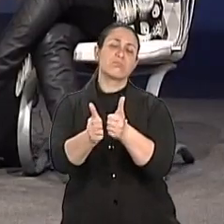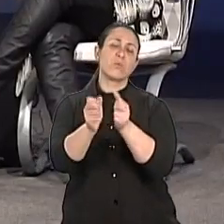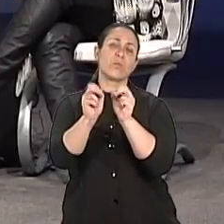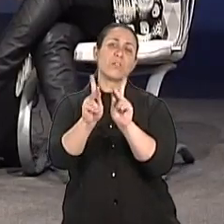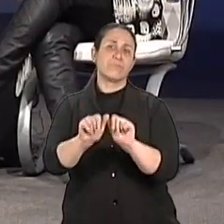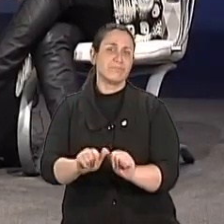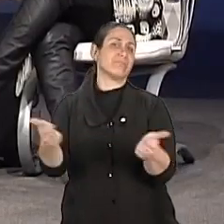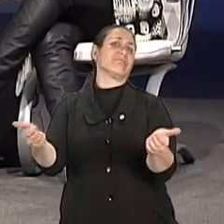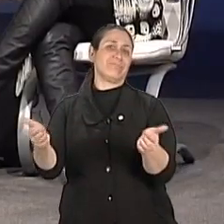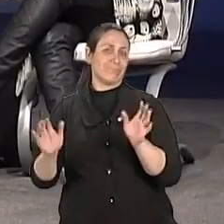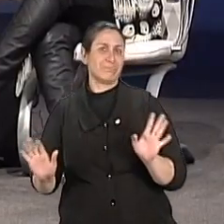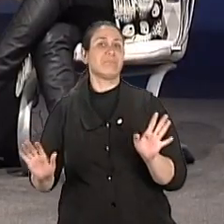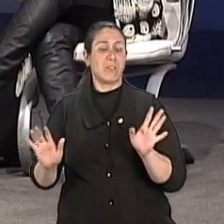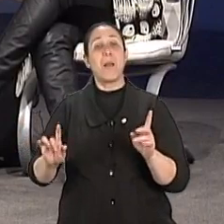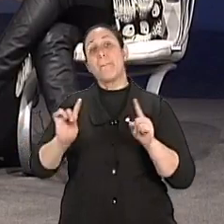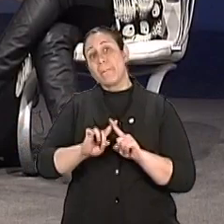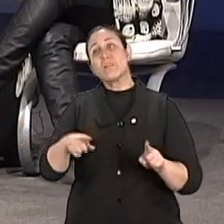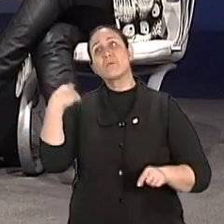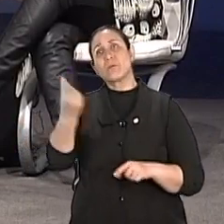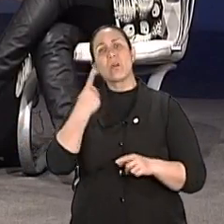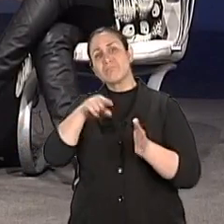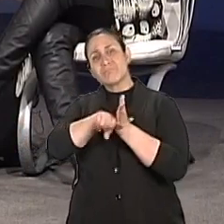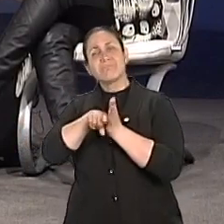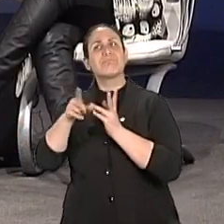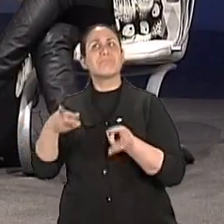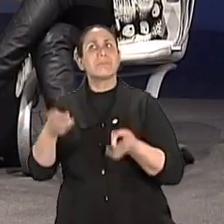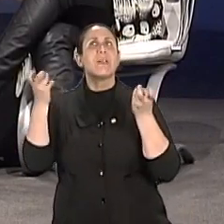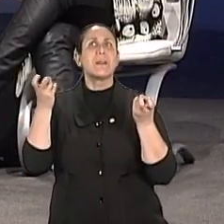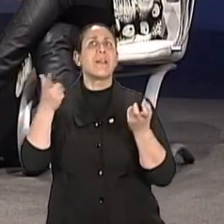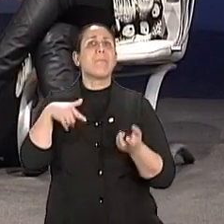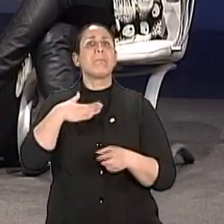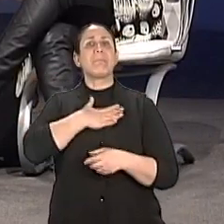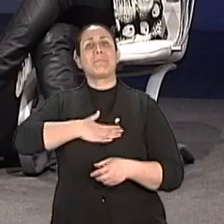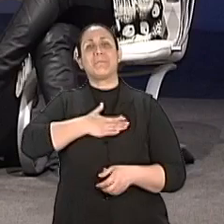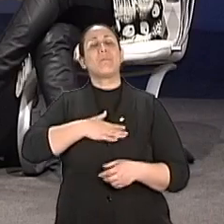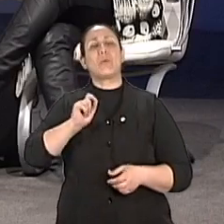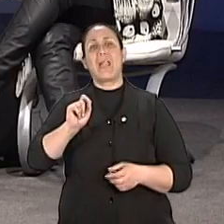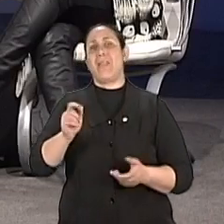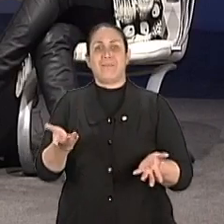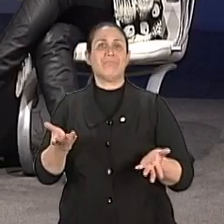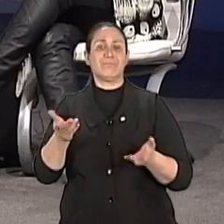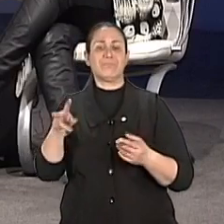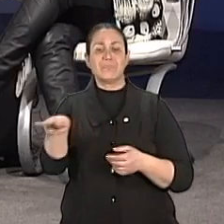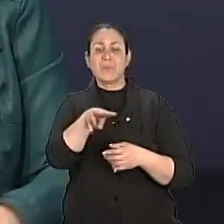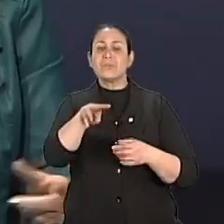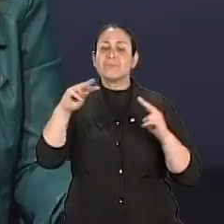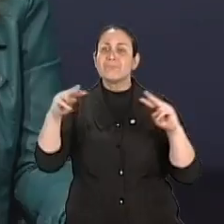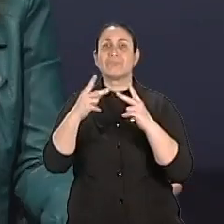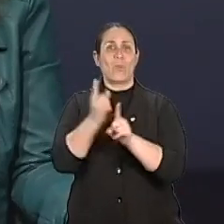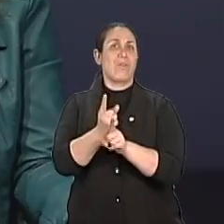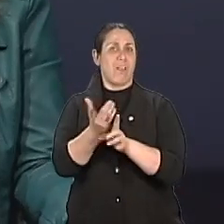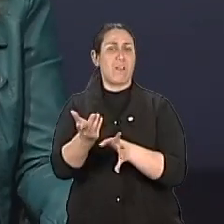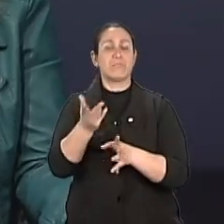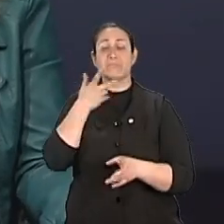fica muito mais suave e muito mais satisfatória essa questão, né? Existe uma questão importante, que eu acho que deve ser falada, que